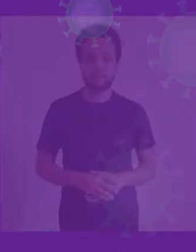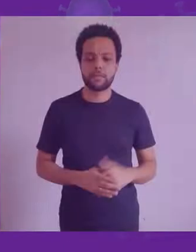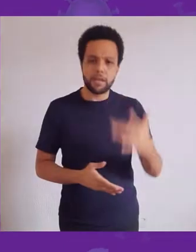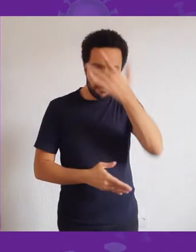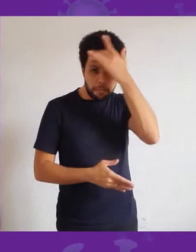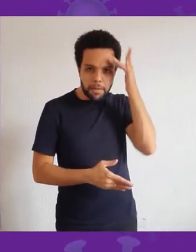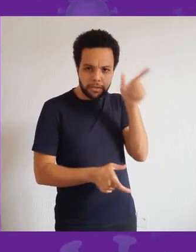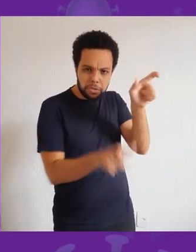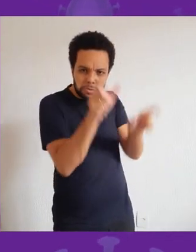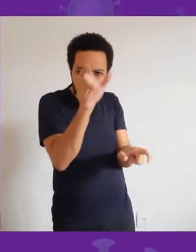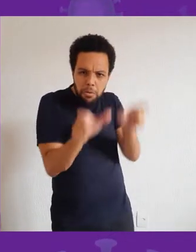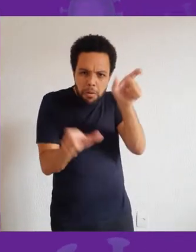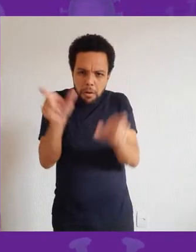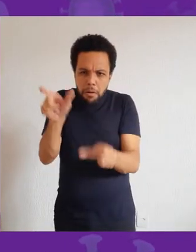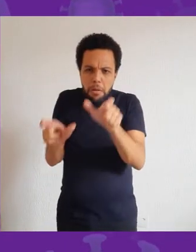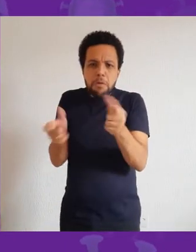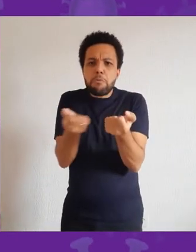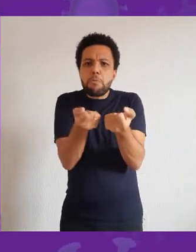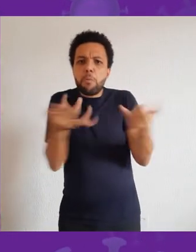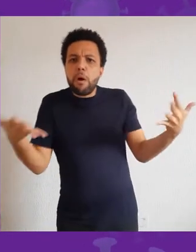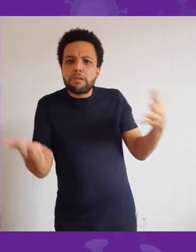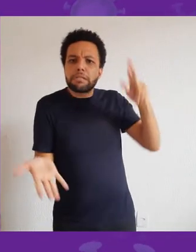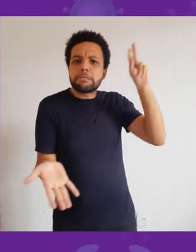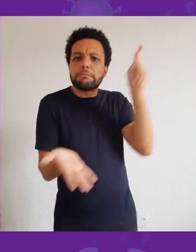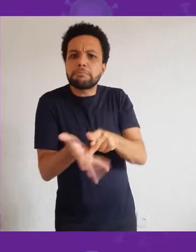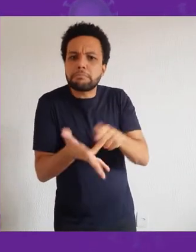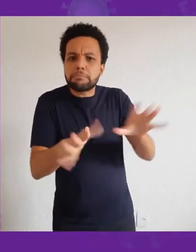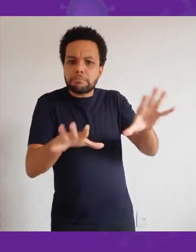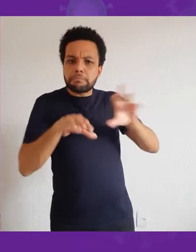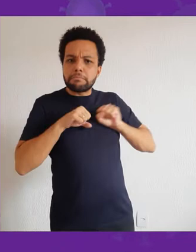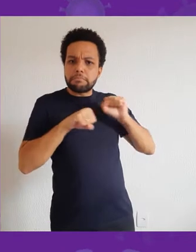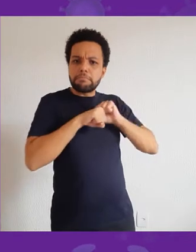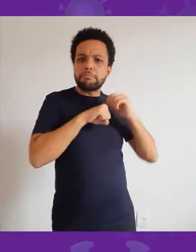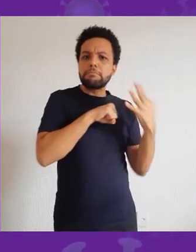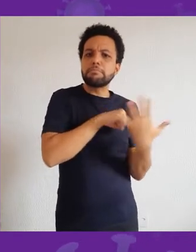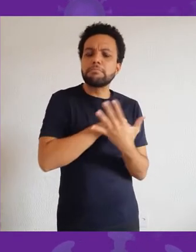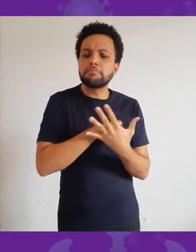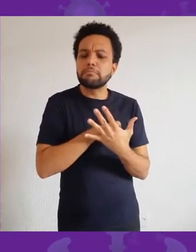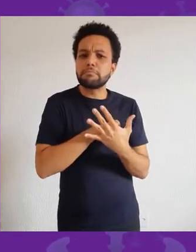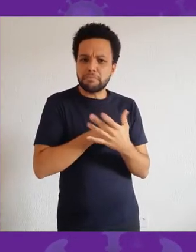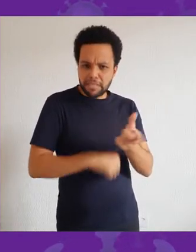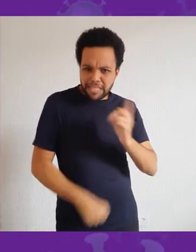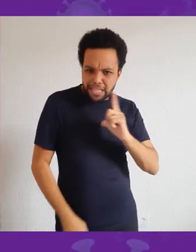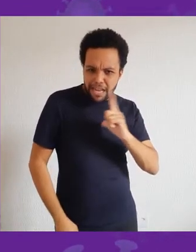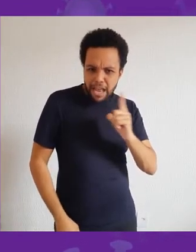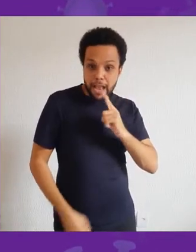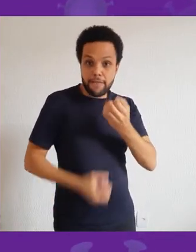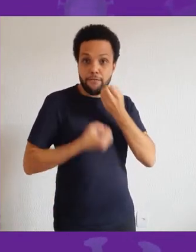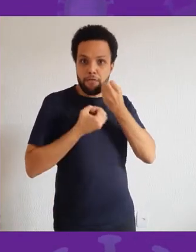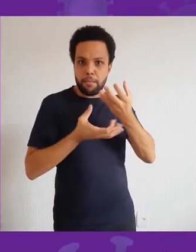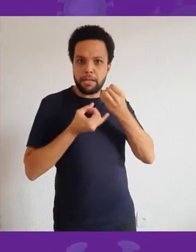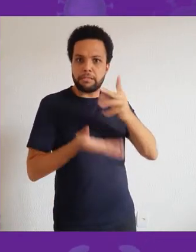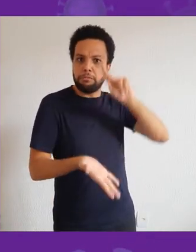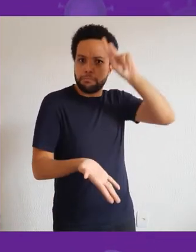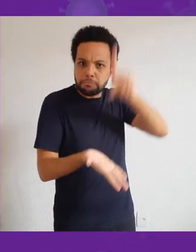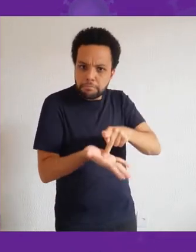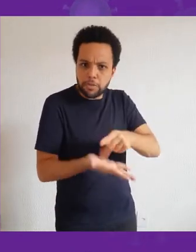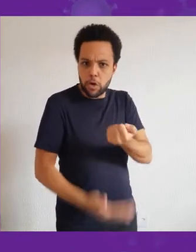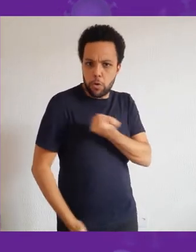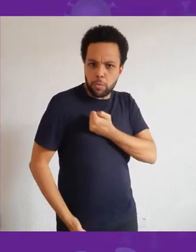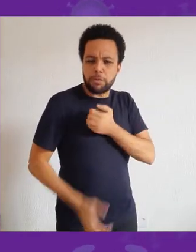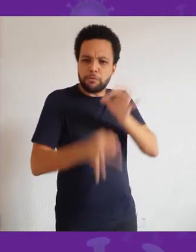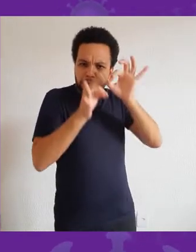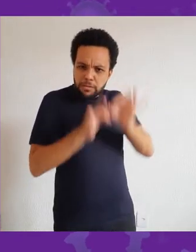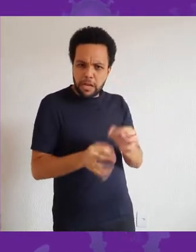A melhor estratégia para conseguirmos um bom número, confiável, para